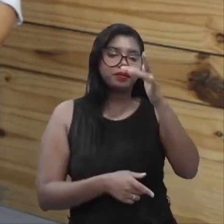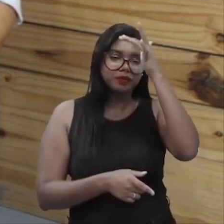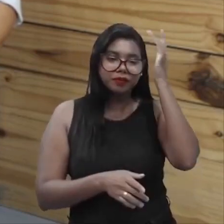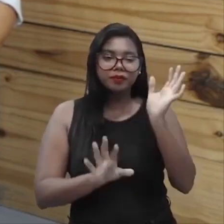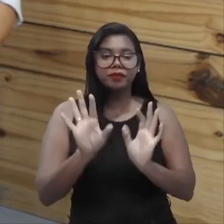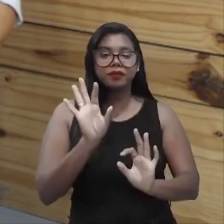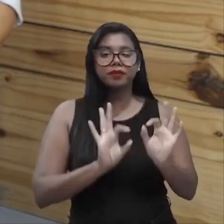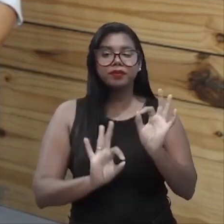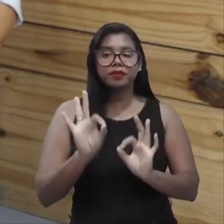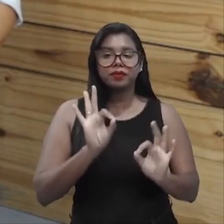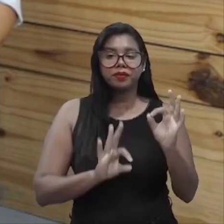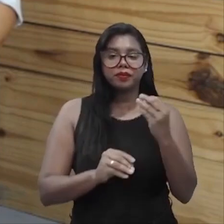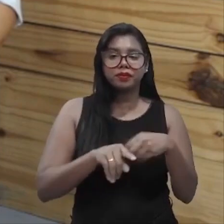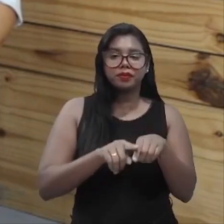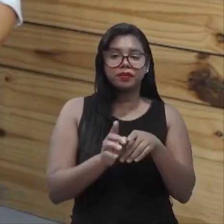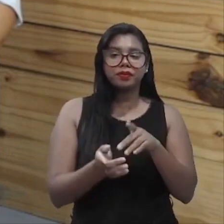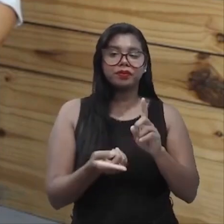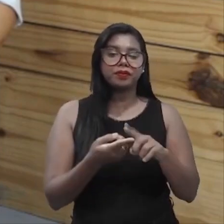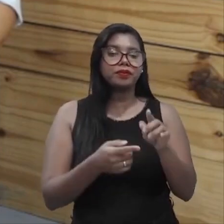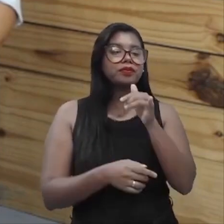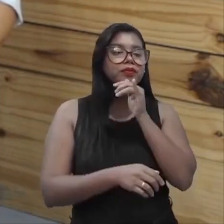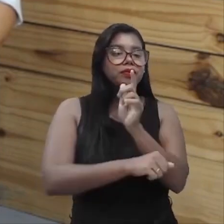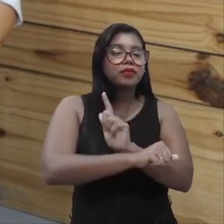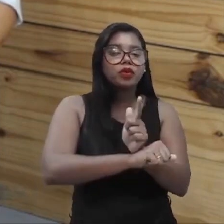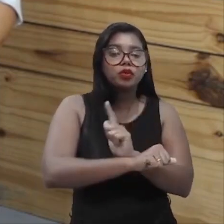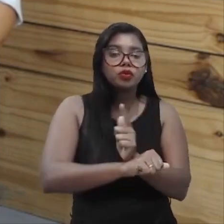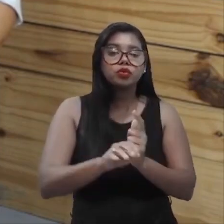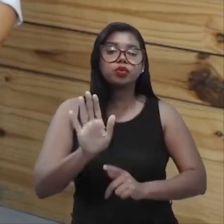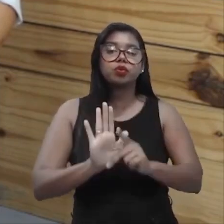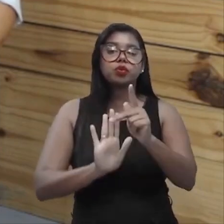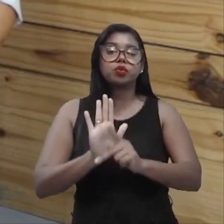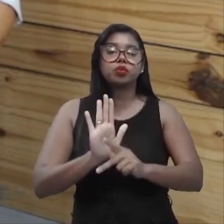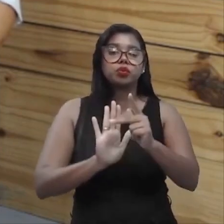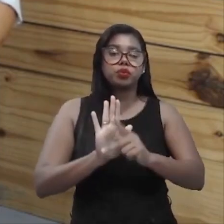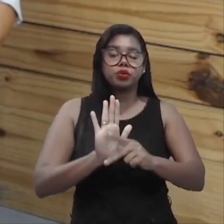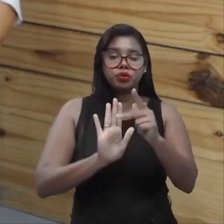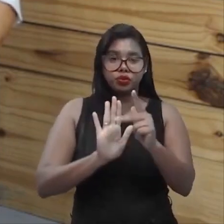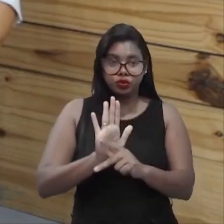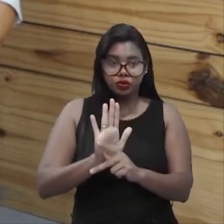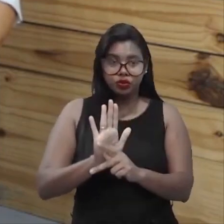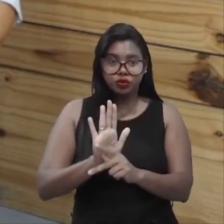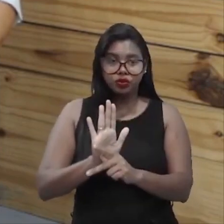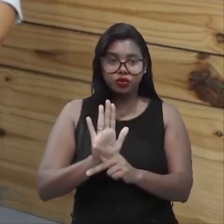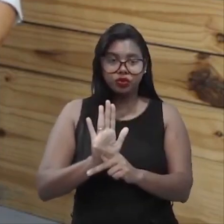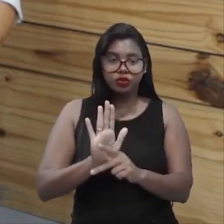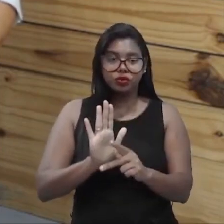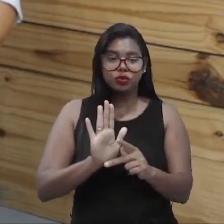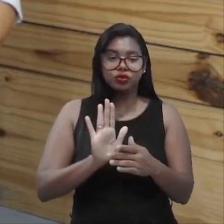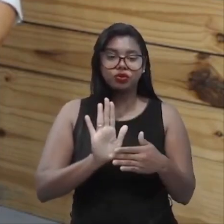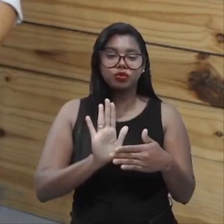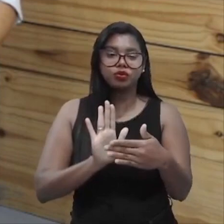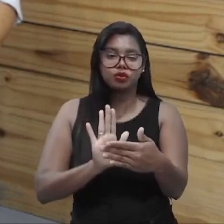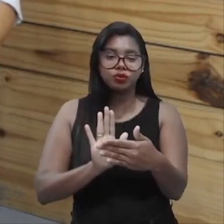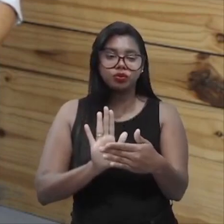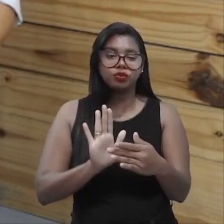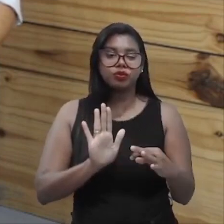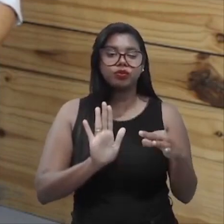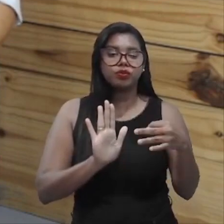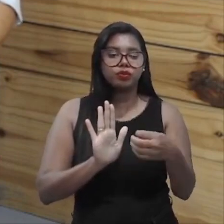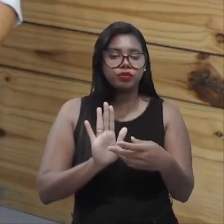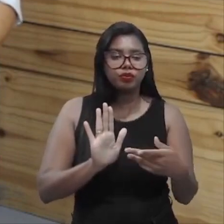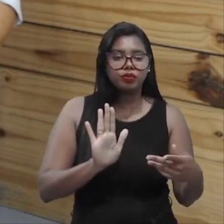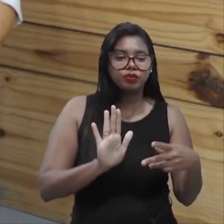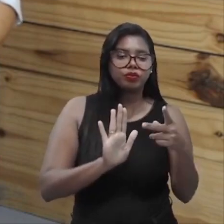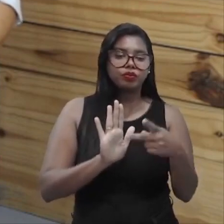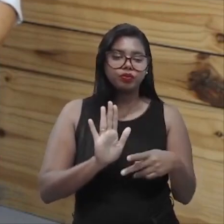organização. Pronto, o gestor do projeto, de qualidade, de uma frente, todos eles têm